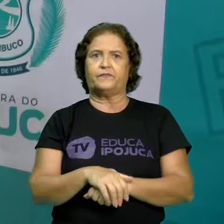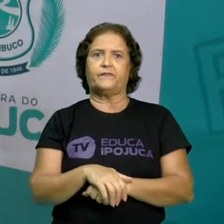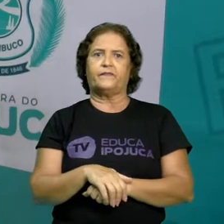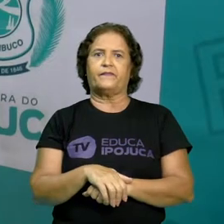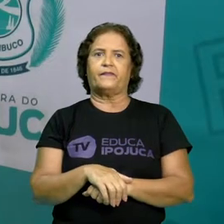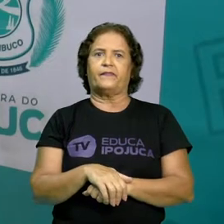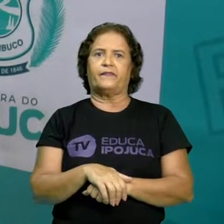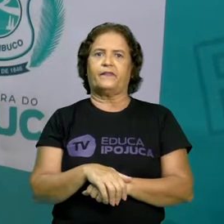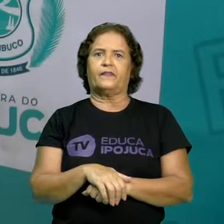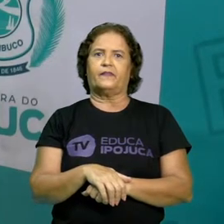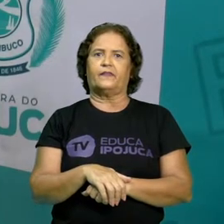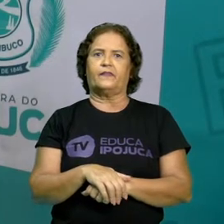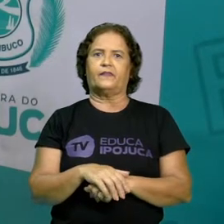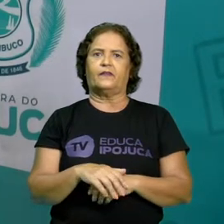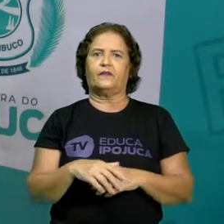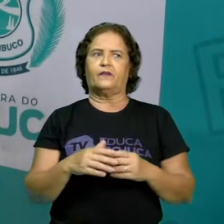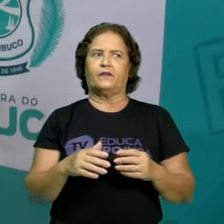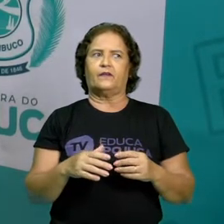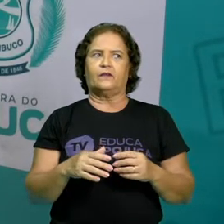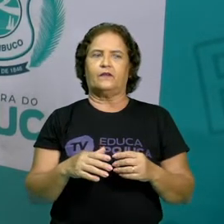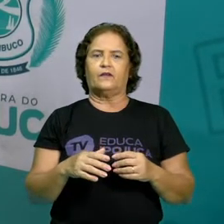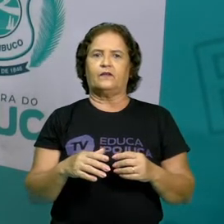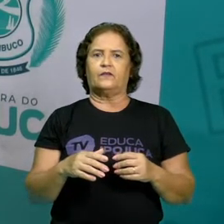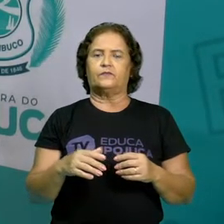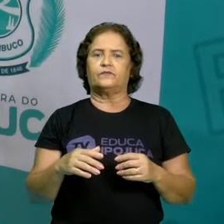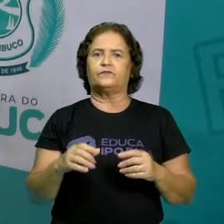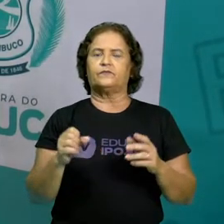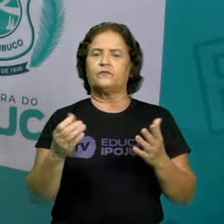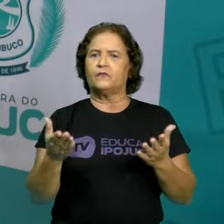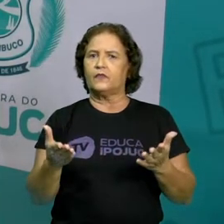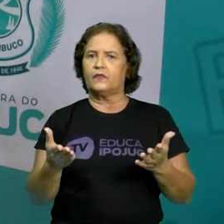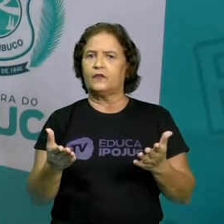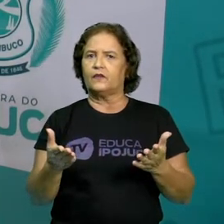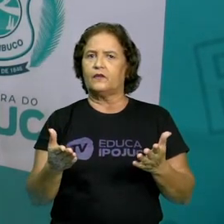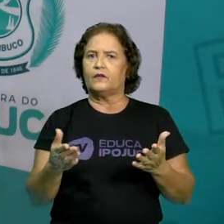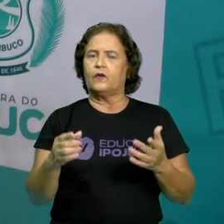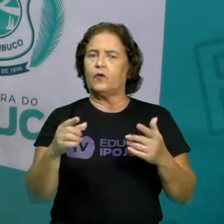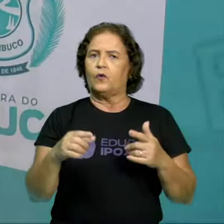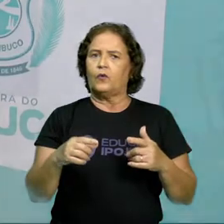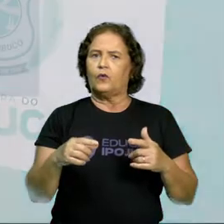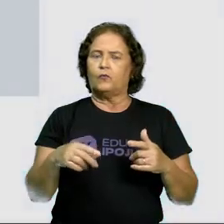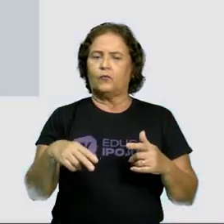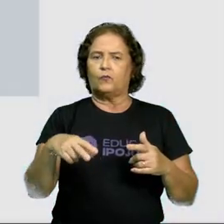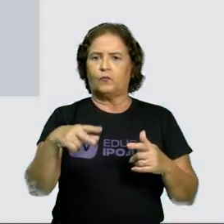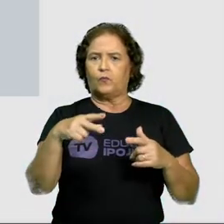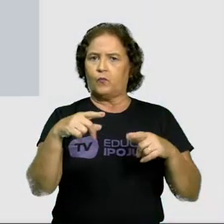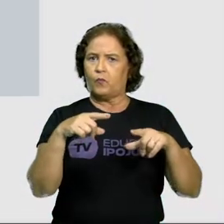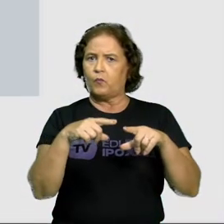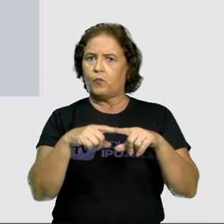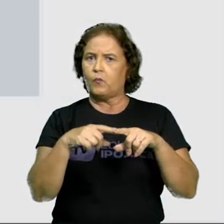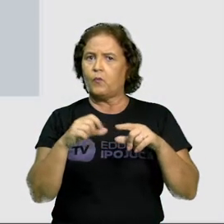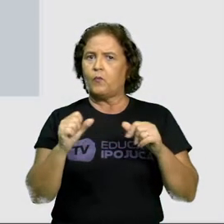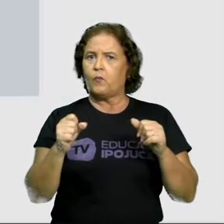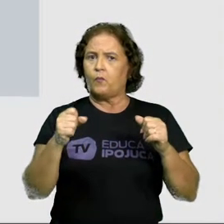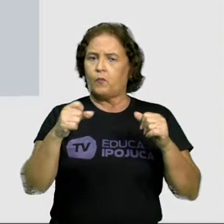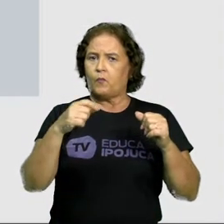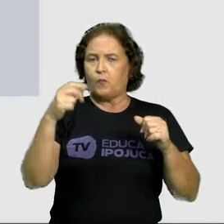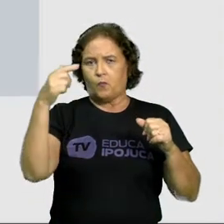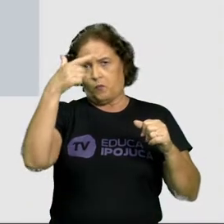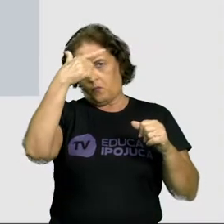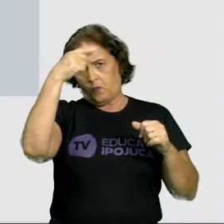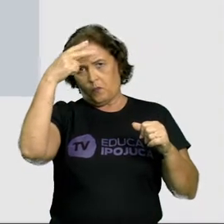Bom, o bairro. Vocês sabiam que o bairro onde vocês moram, ele está